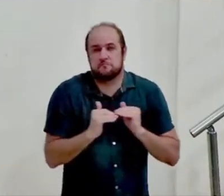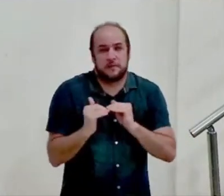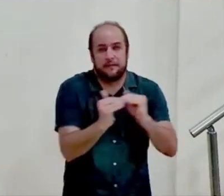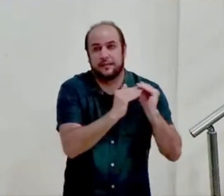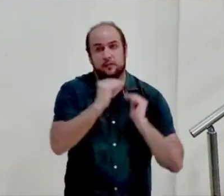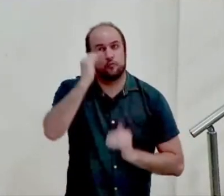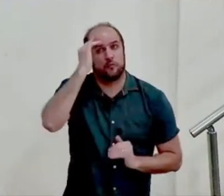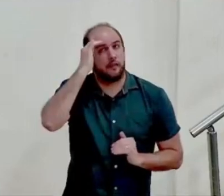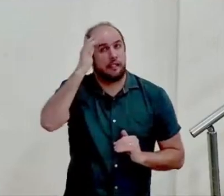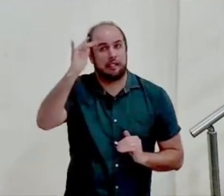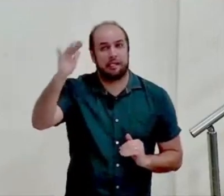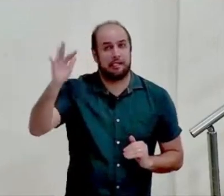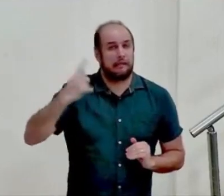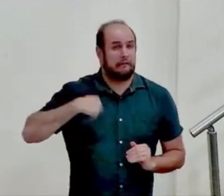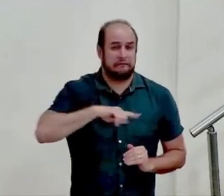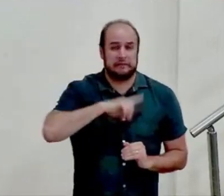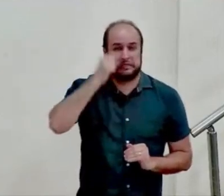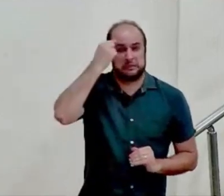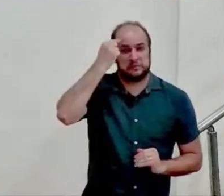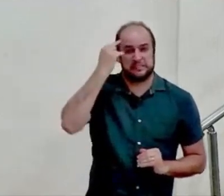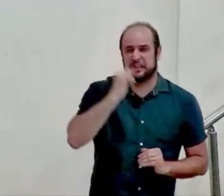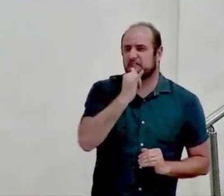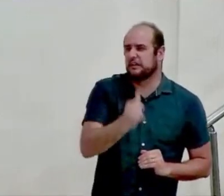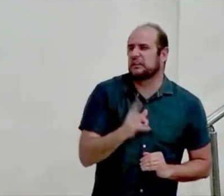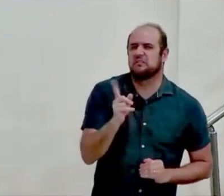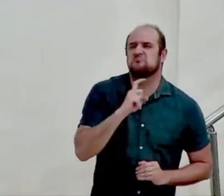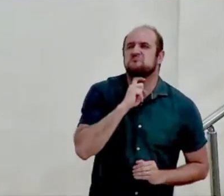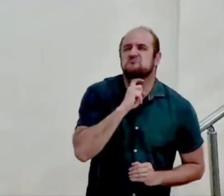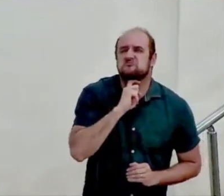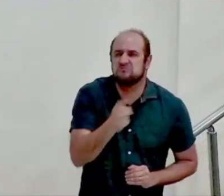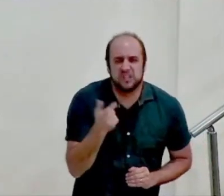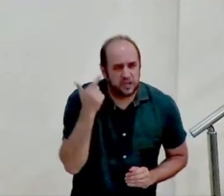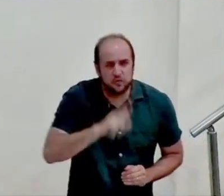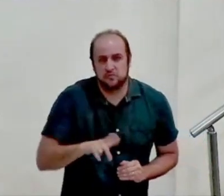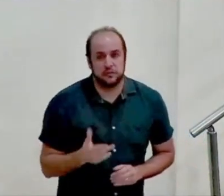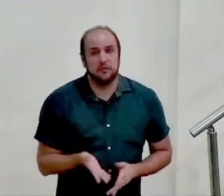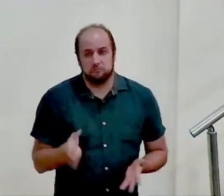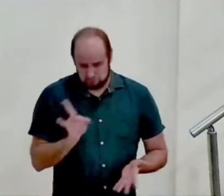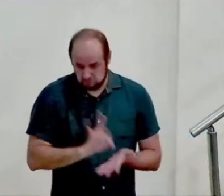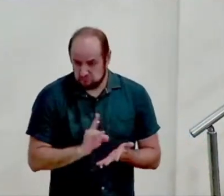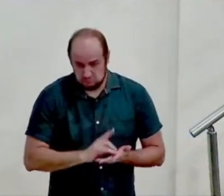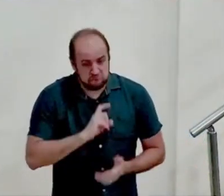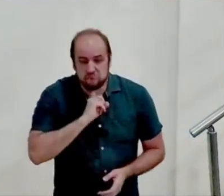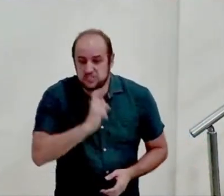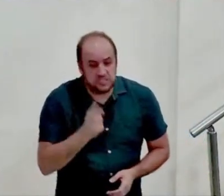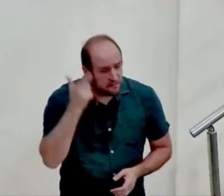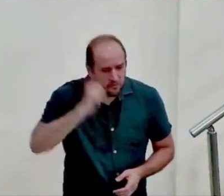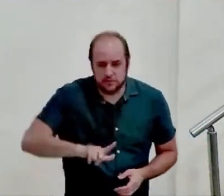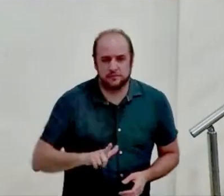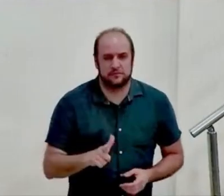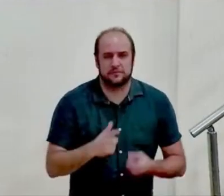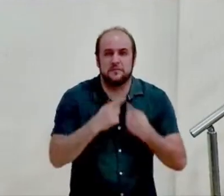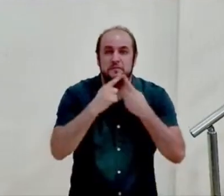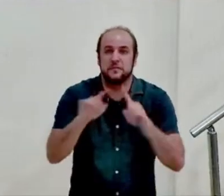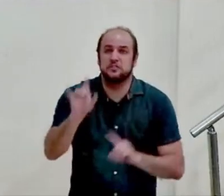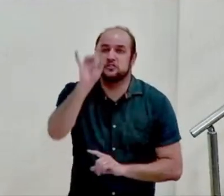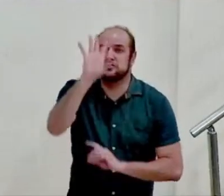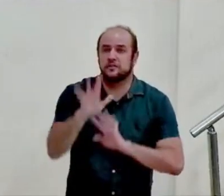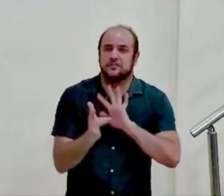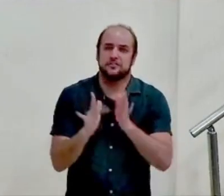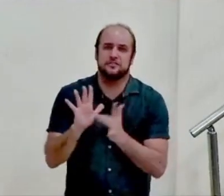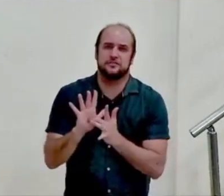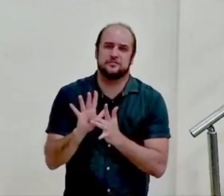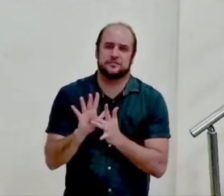pode que nós podemos pensar e dizer assim não, ninguém consegue isso ninguém vai conseguir atingir este padrão o Senhor Jesus o